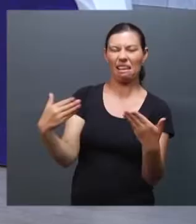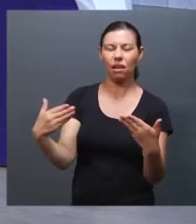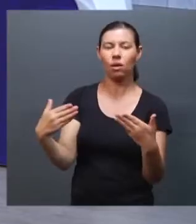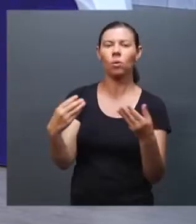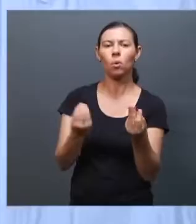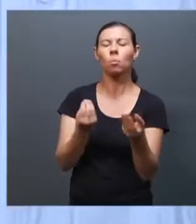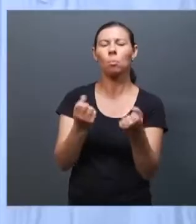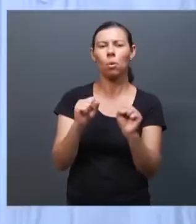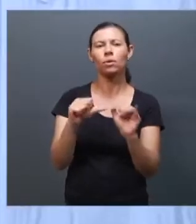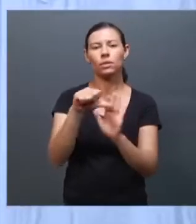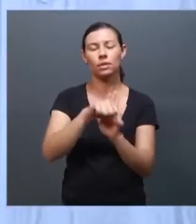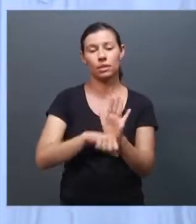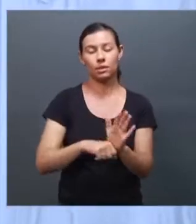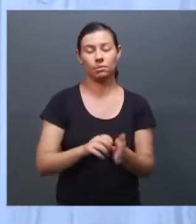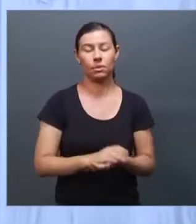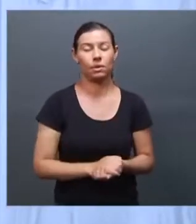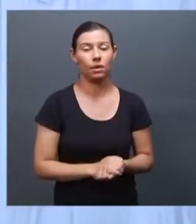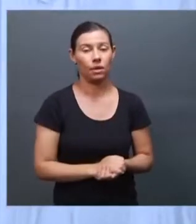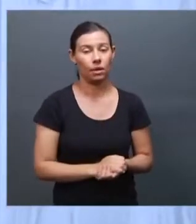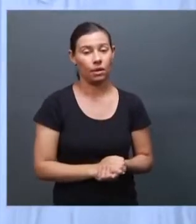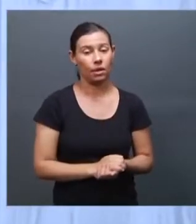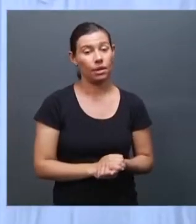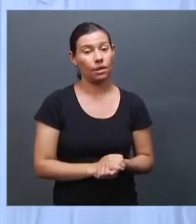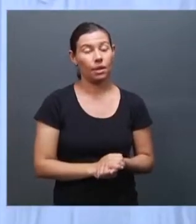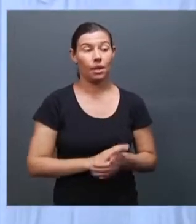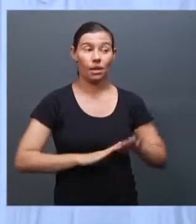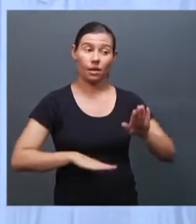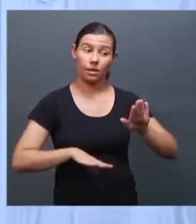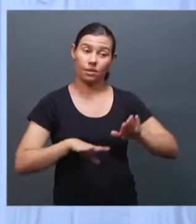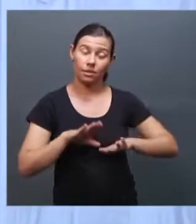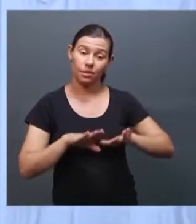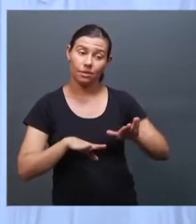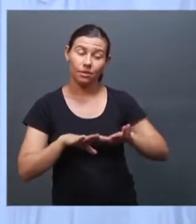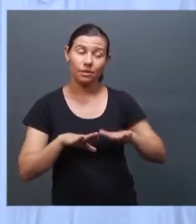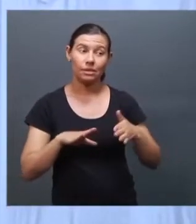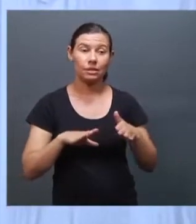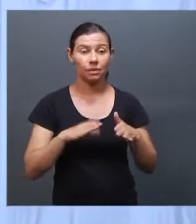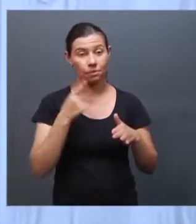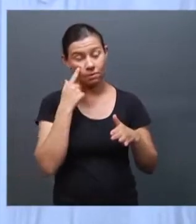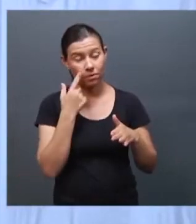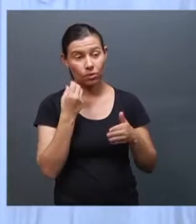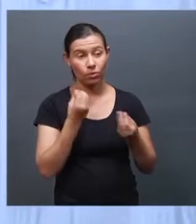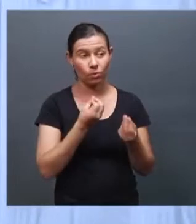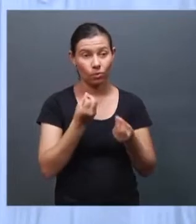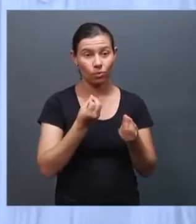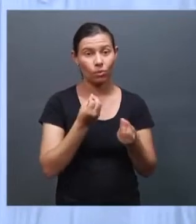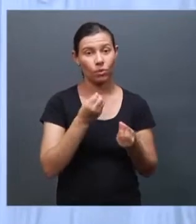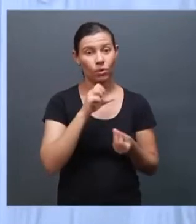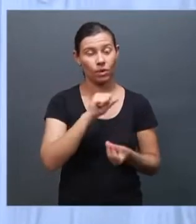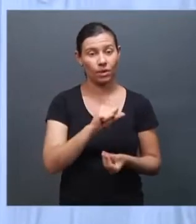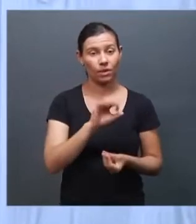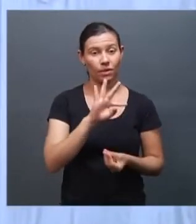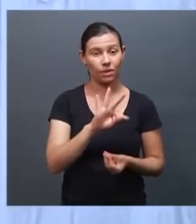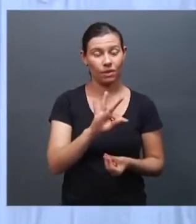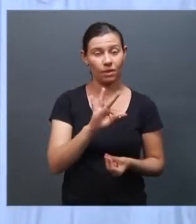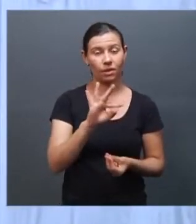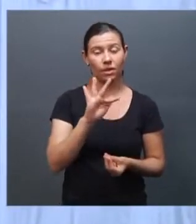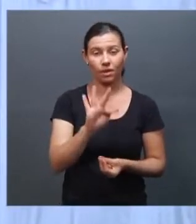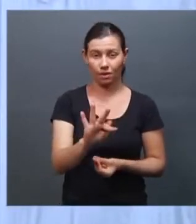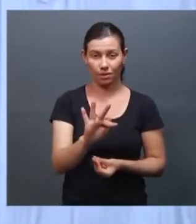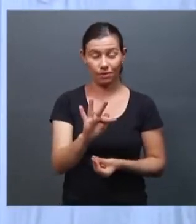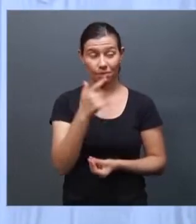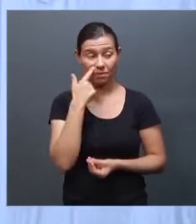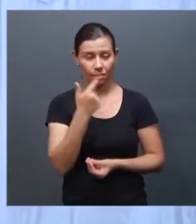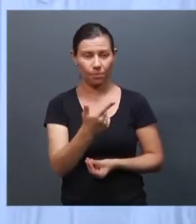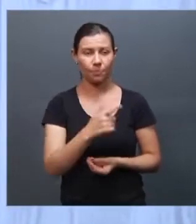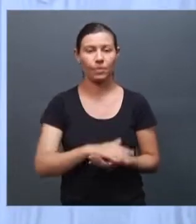previsto? Depende de como finalizar todo esse julgamento. A partir do voto do ministro Celso de Mello,